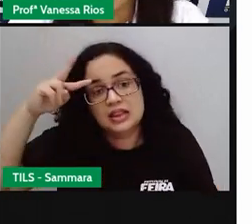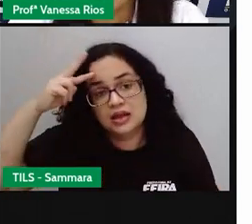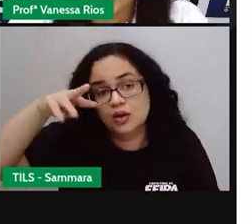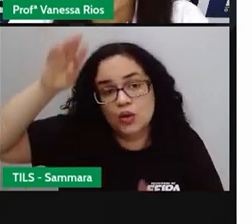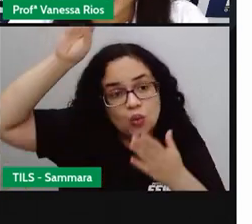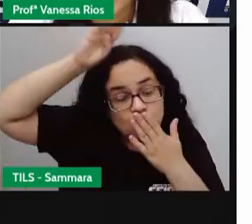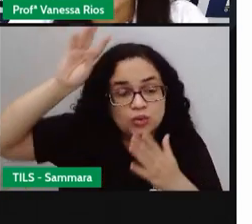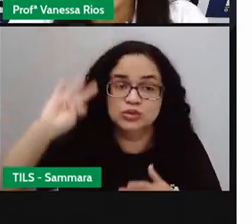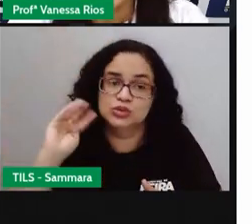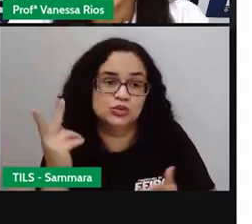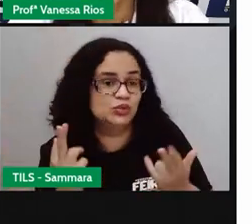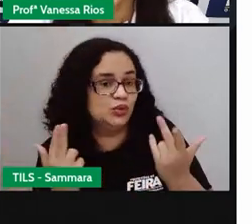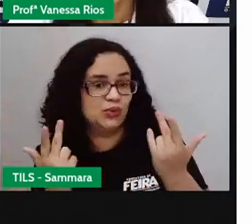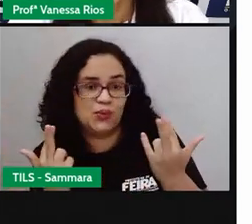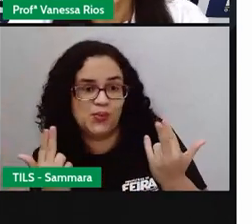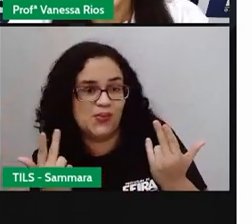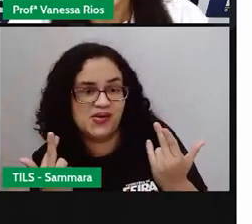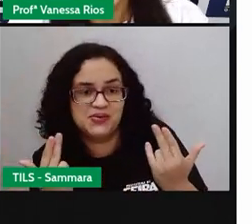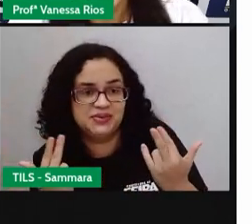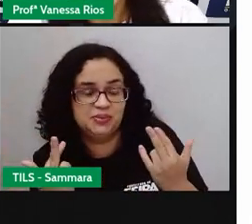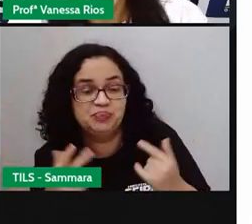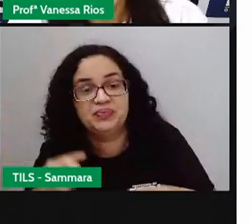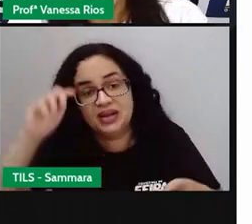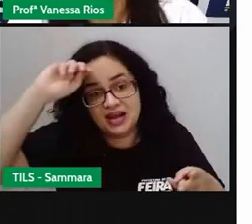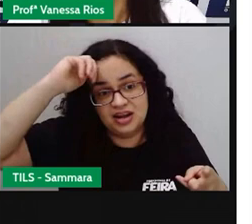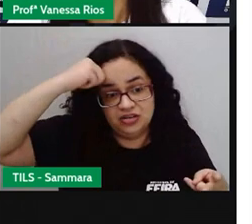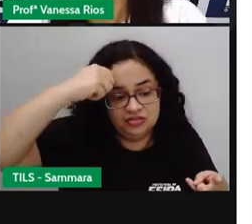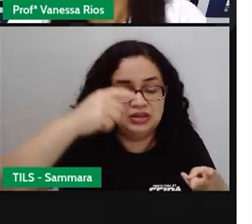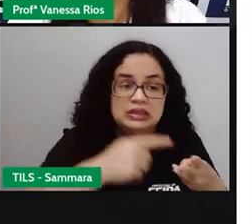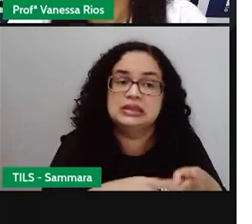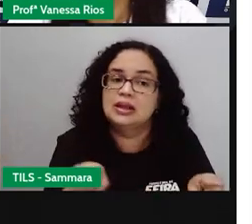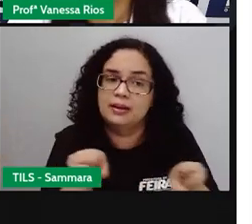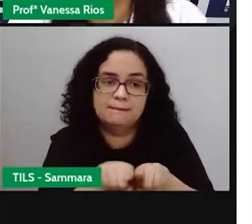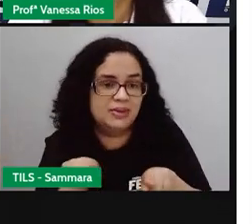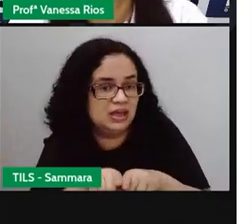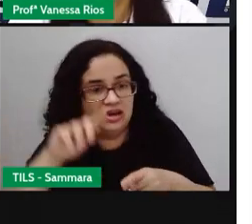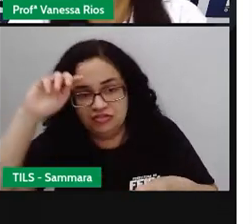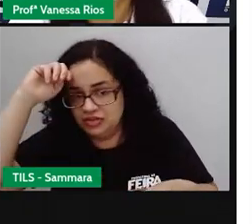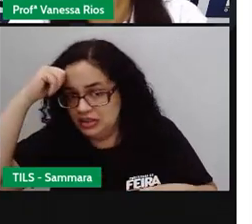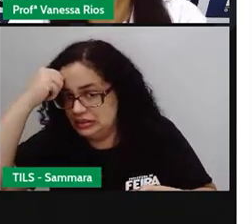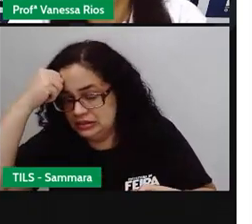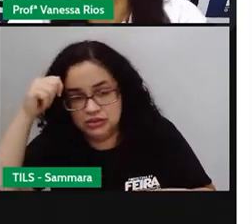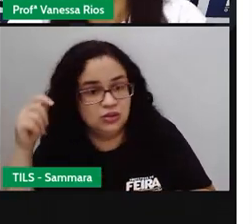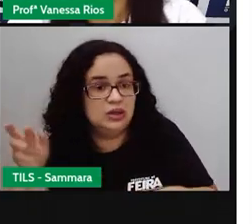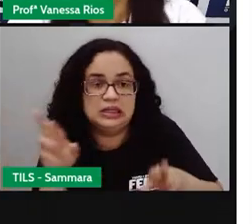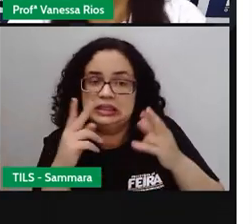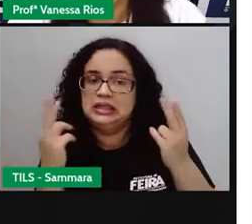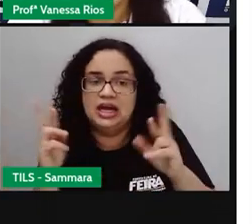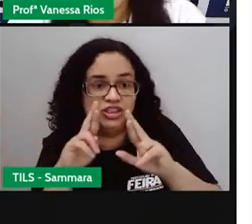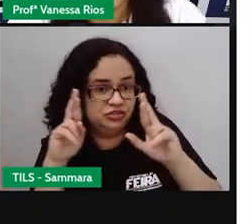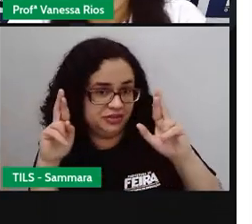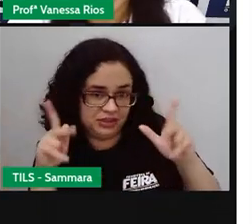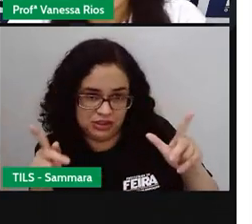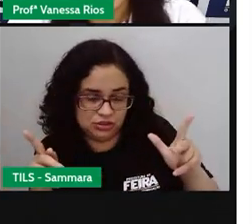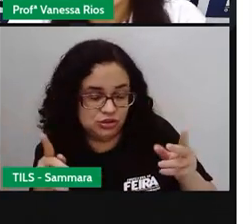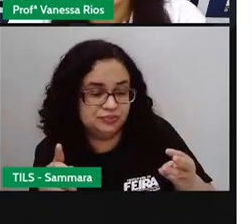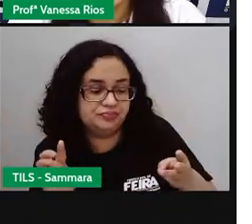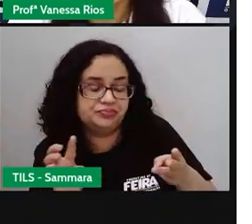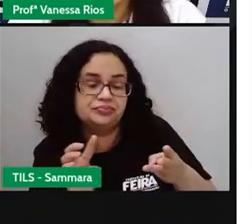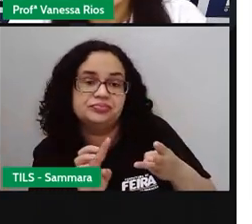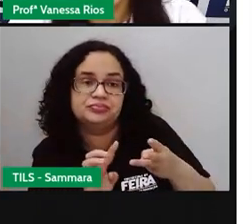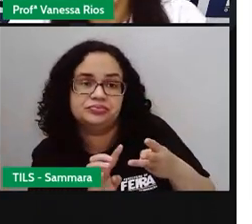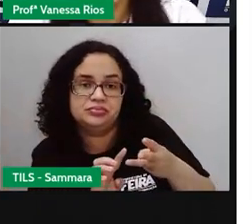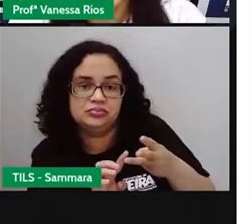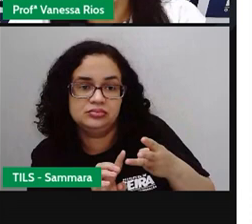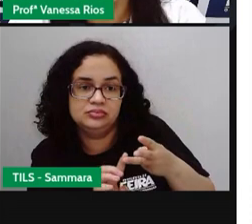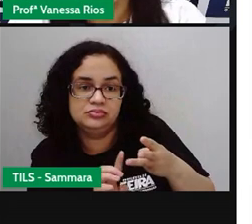índio não é tudo igual, a etnia africana, lembrando também que os africanos que vieram pra cá não são todos iguais, né, não